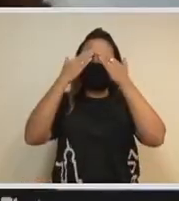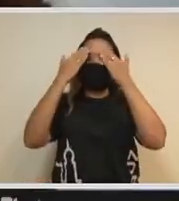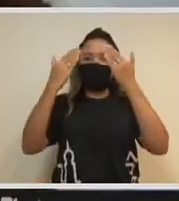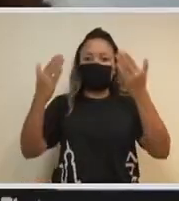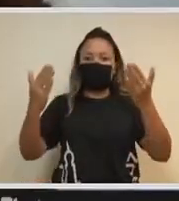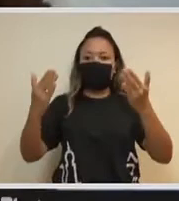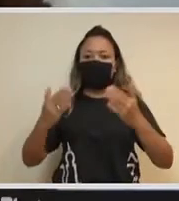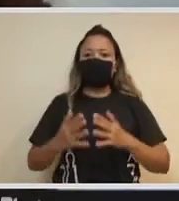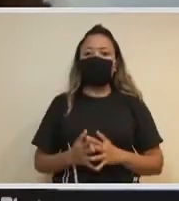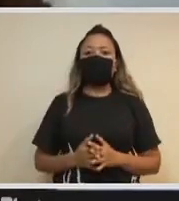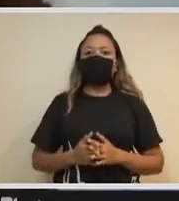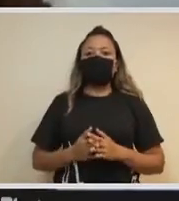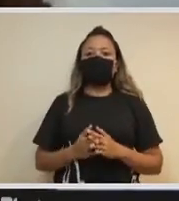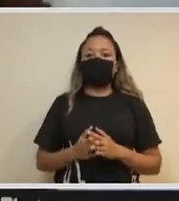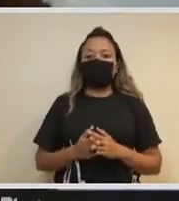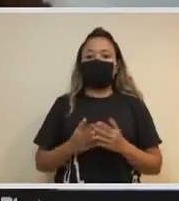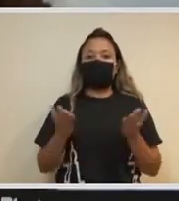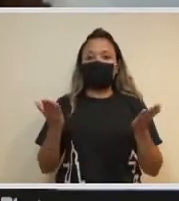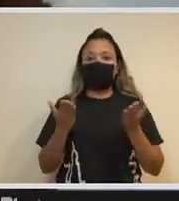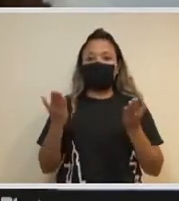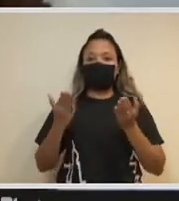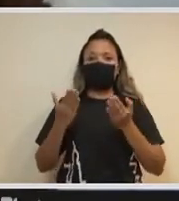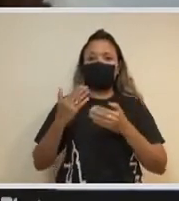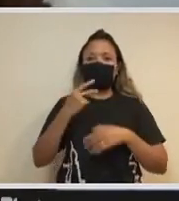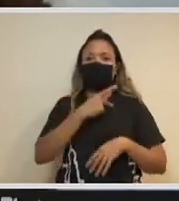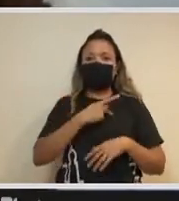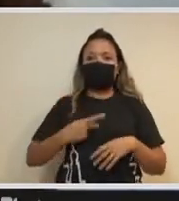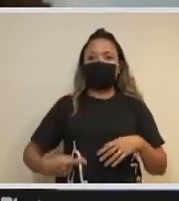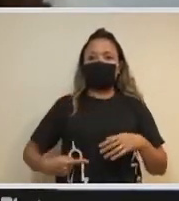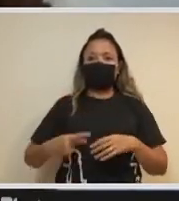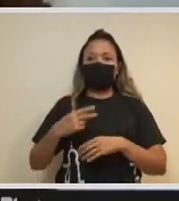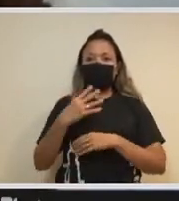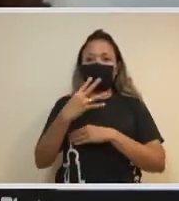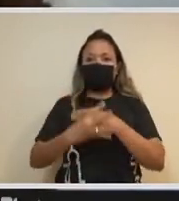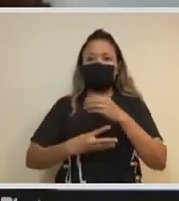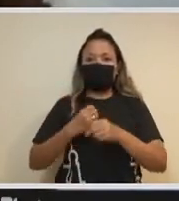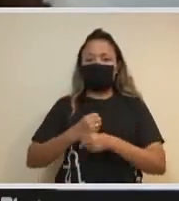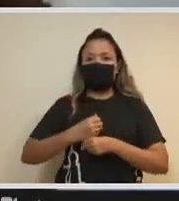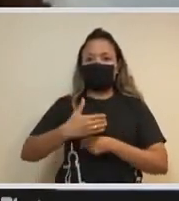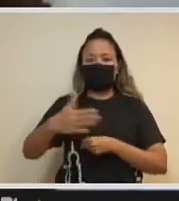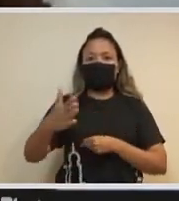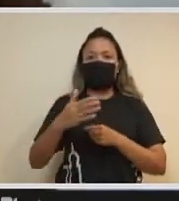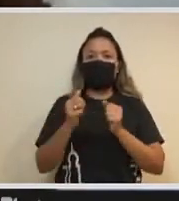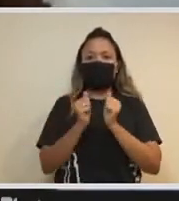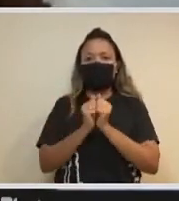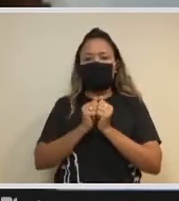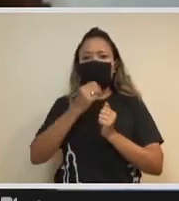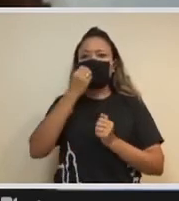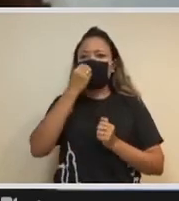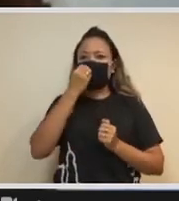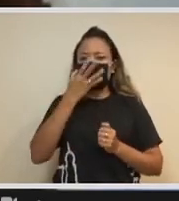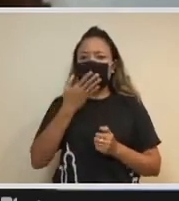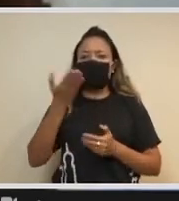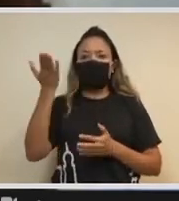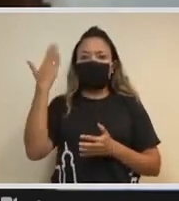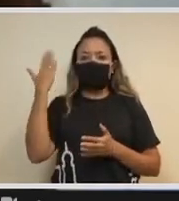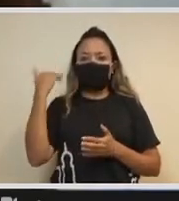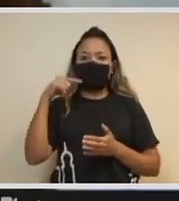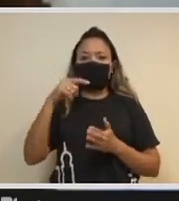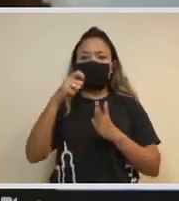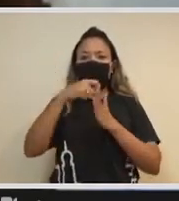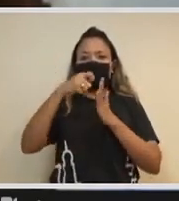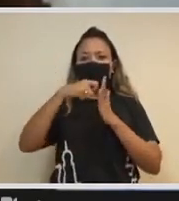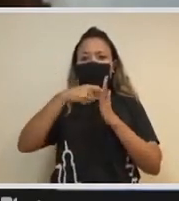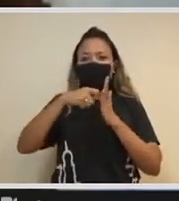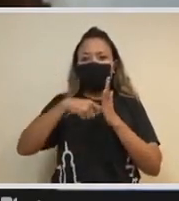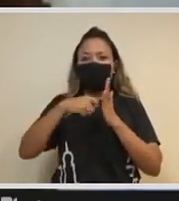alegria, Paulo, estarmos juntos aí. Paulo escreveu um artigo brilhante recentemente sobre os